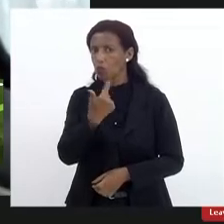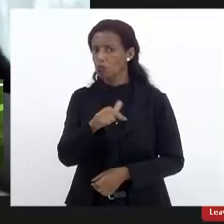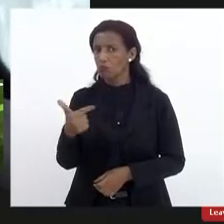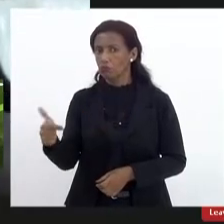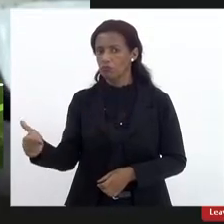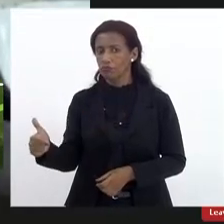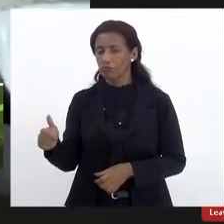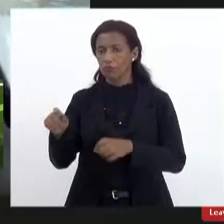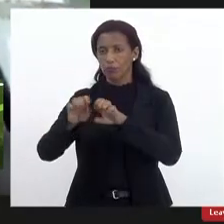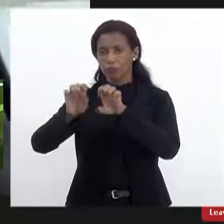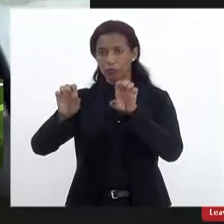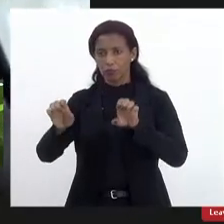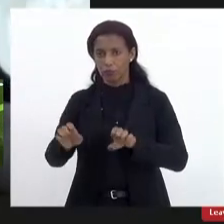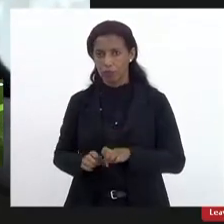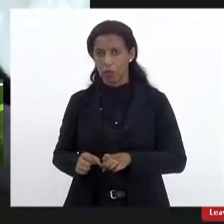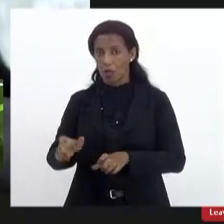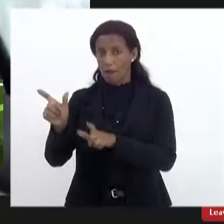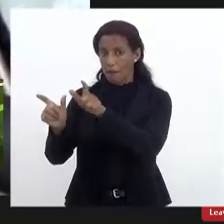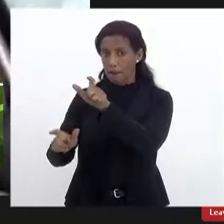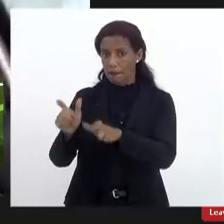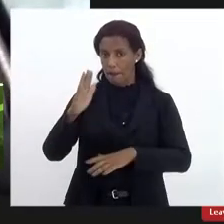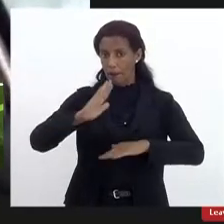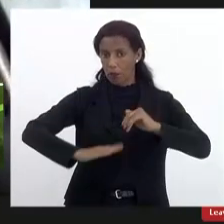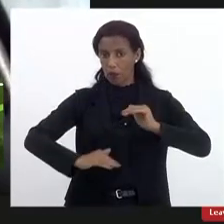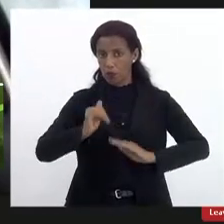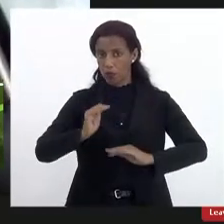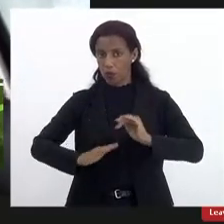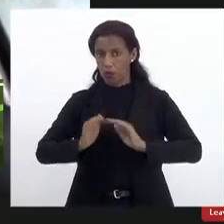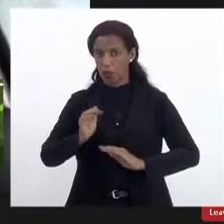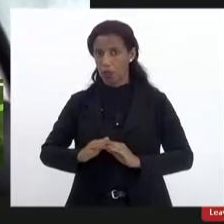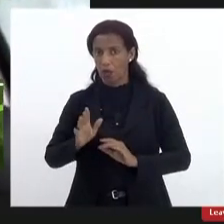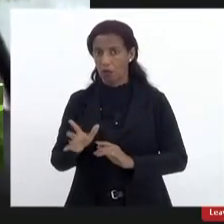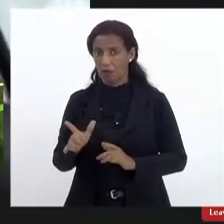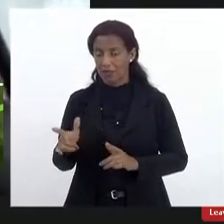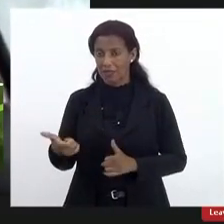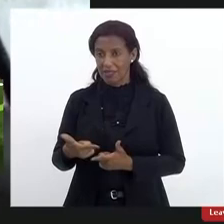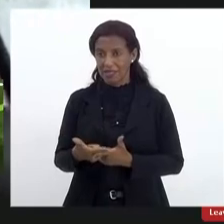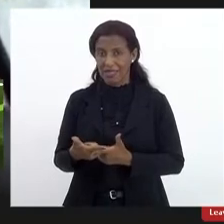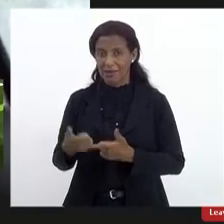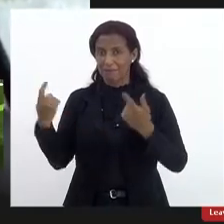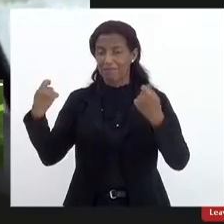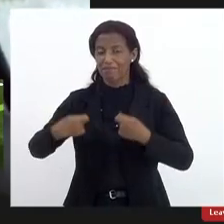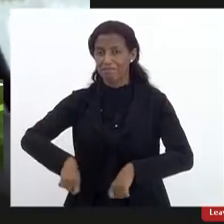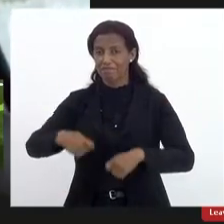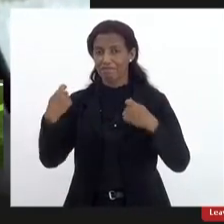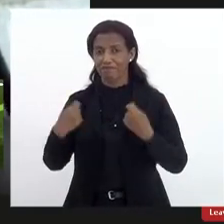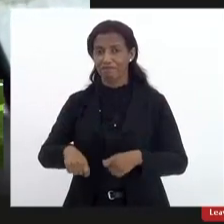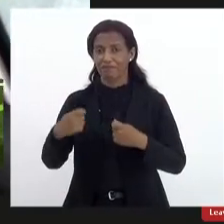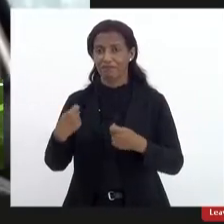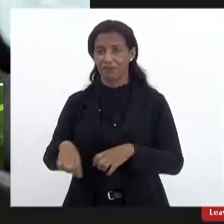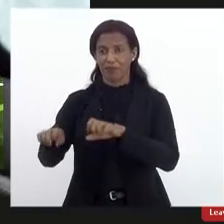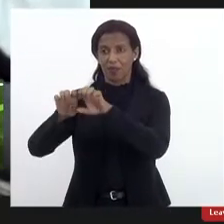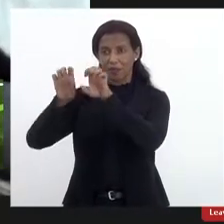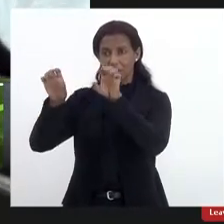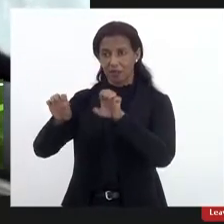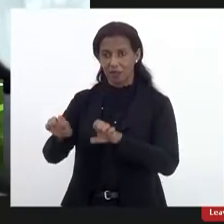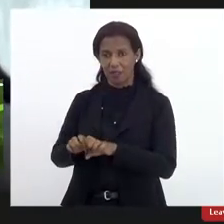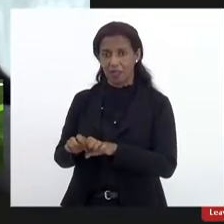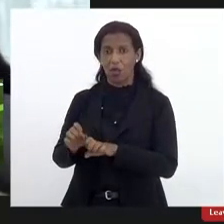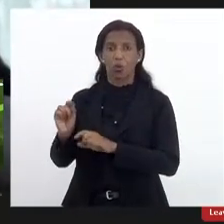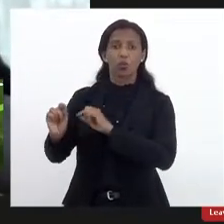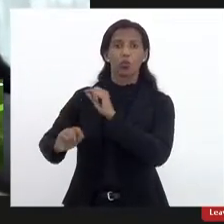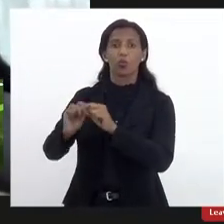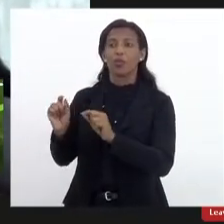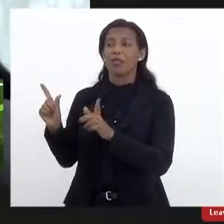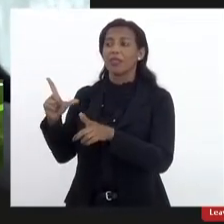tem estrutura de pessoal e ele passa a ser extremamente dependente da estrutura disponível da